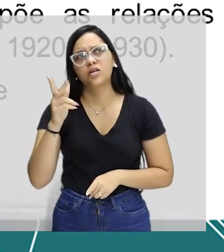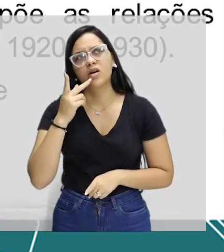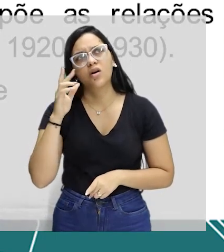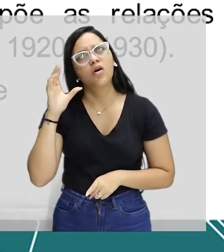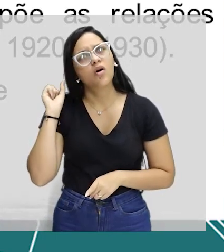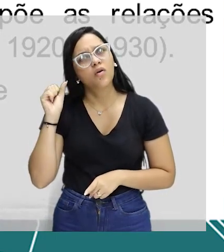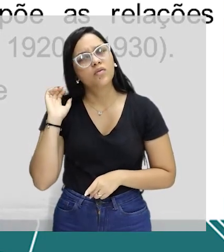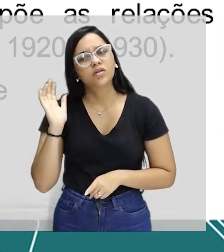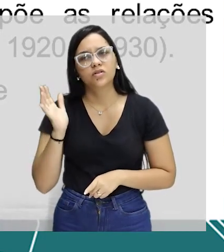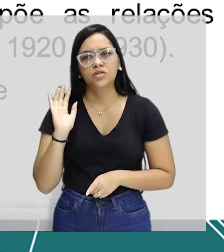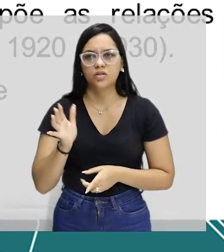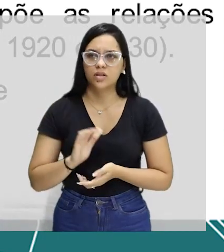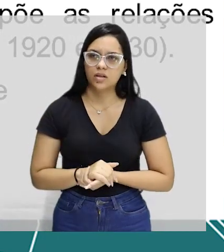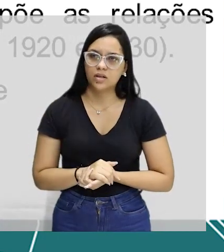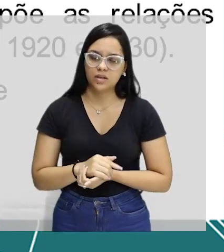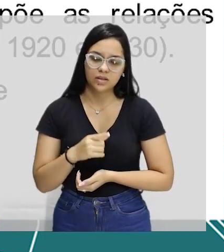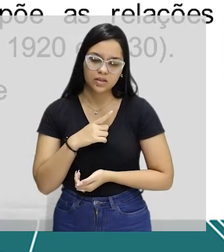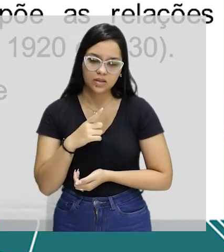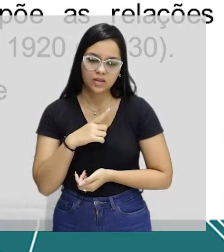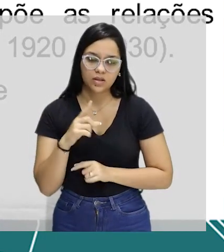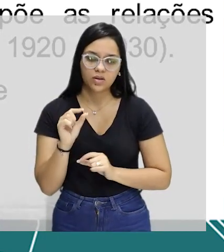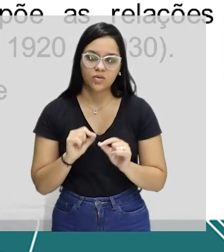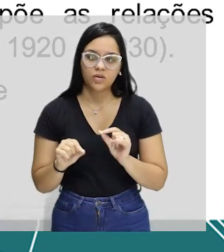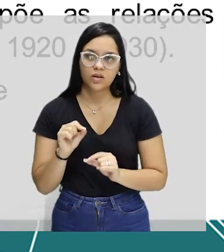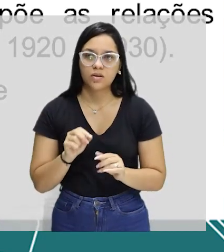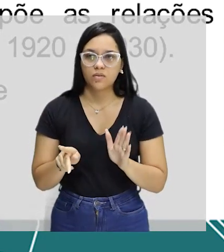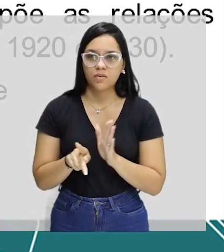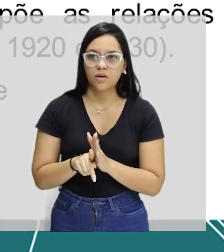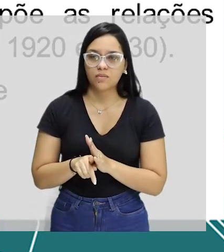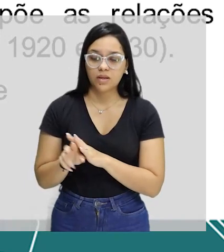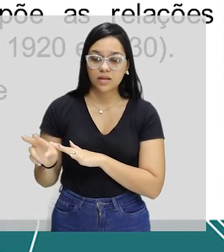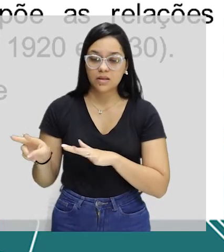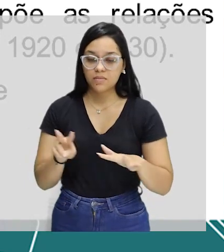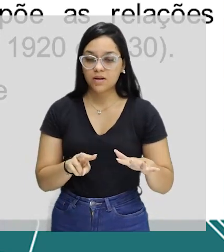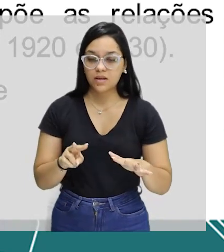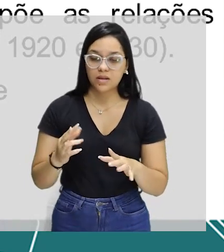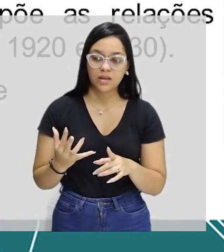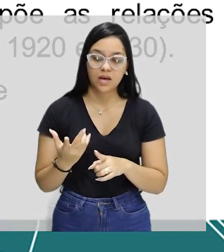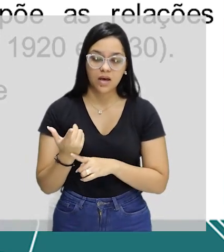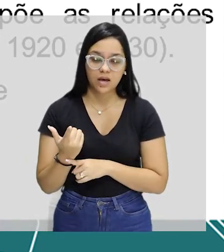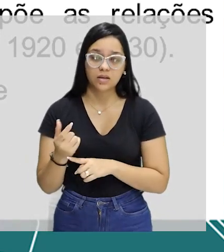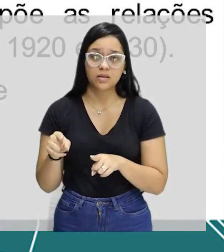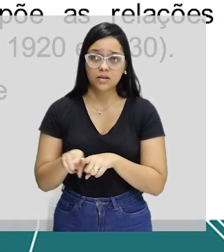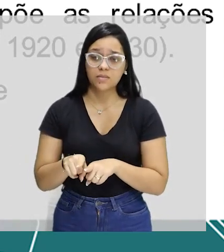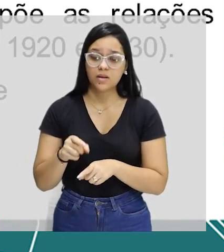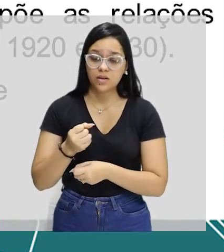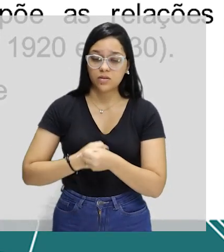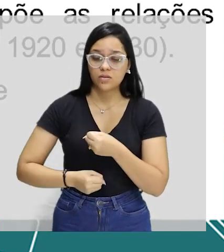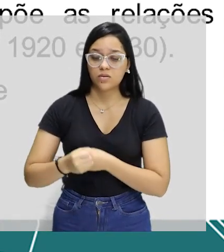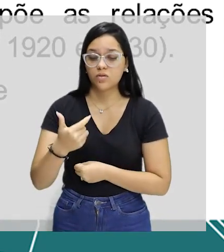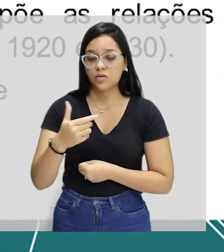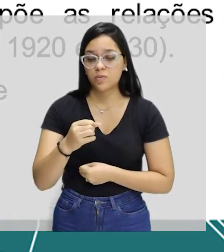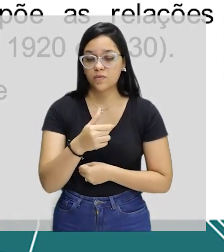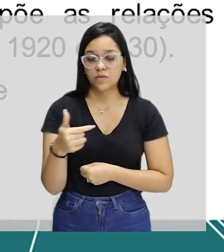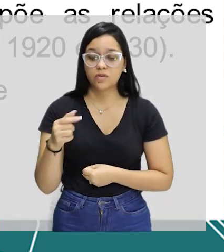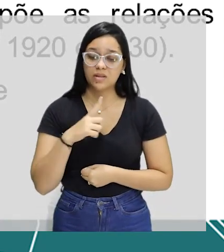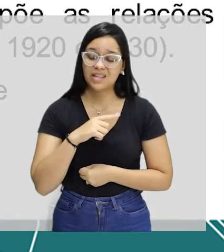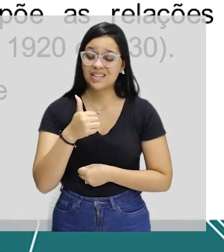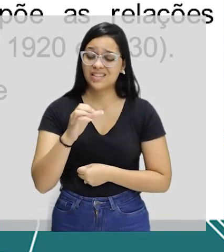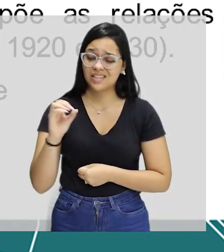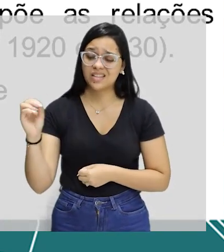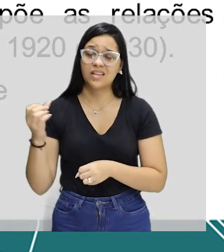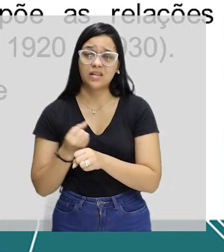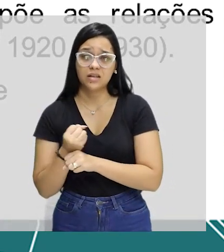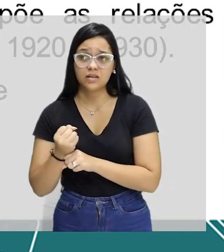Oswald de Andrade, um dos expoentes da Semana de Arte Moderna, que em 2022, este ano, faz 100 anos,